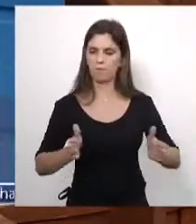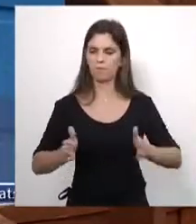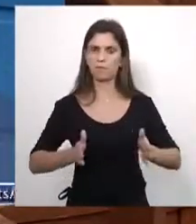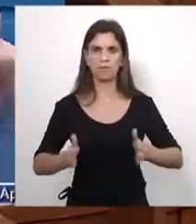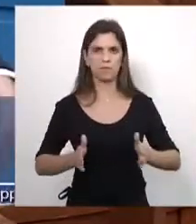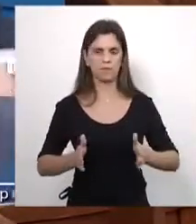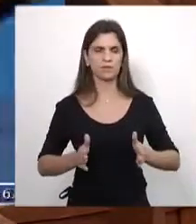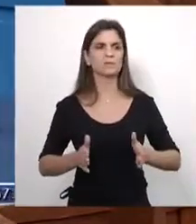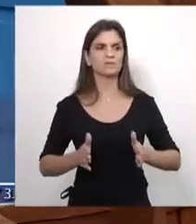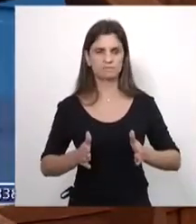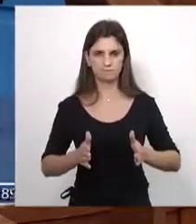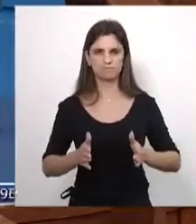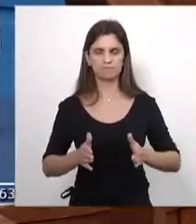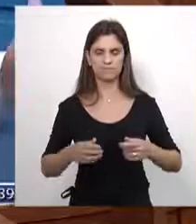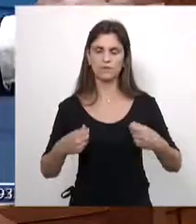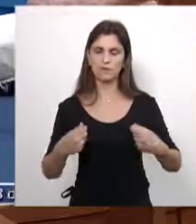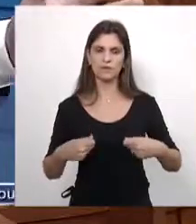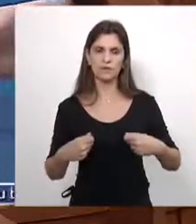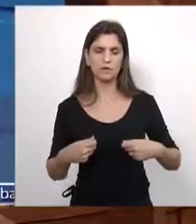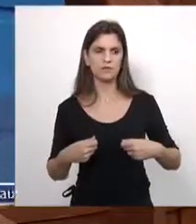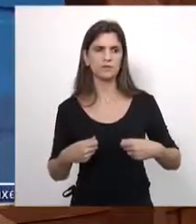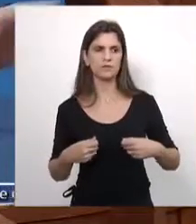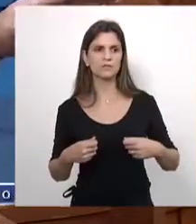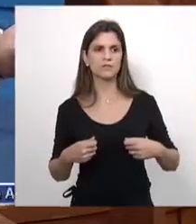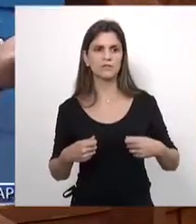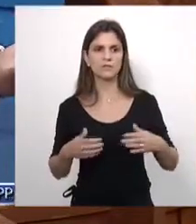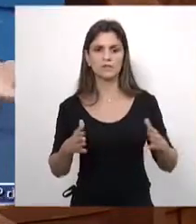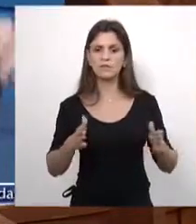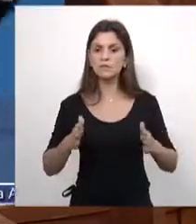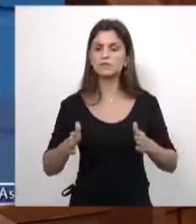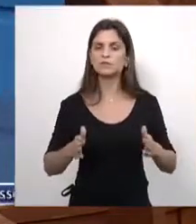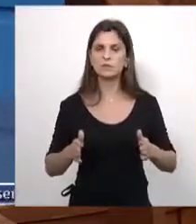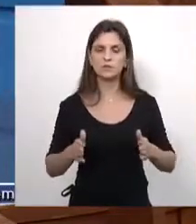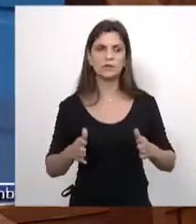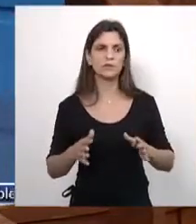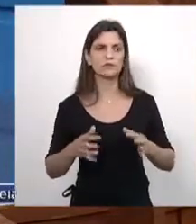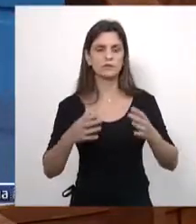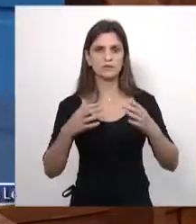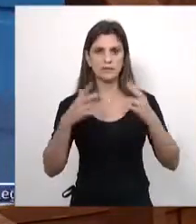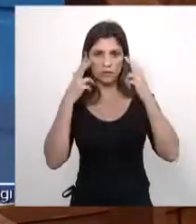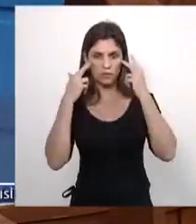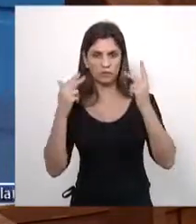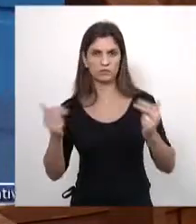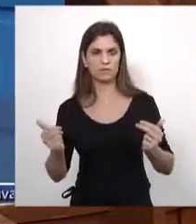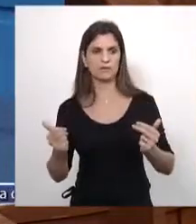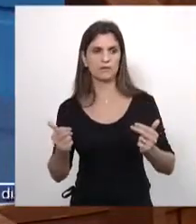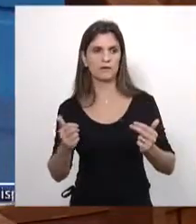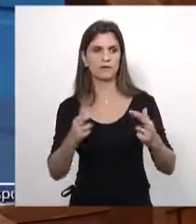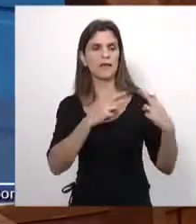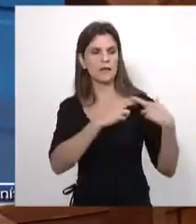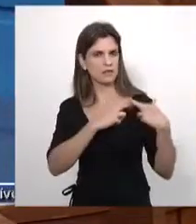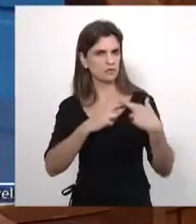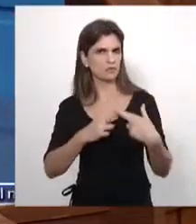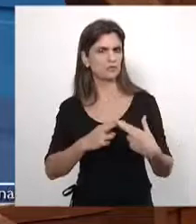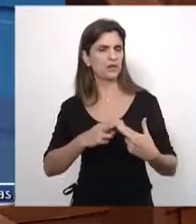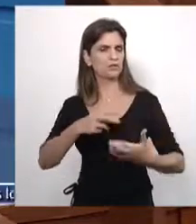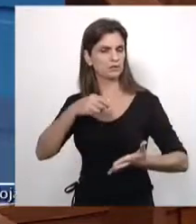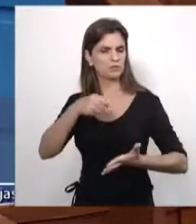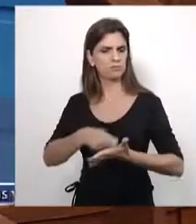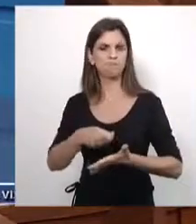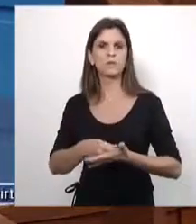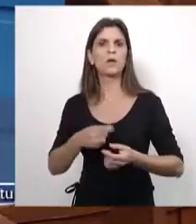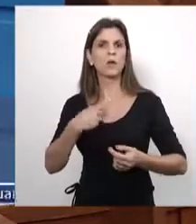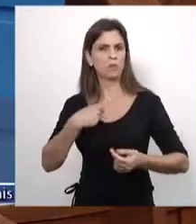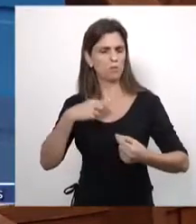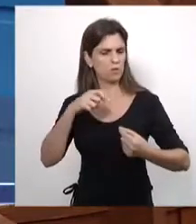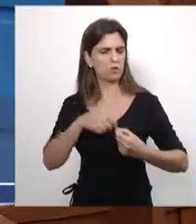Isso é um risco que eu tenho que correr lá na frente? Vou correr, não tenho problema disso, eu assumo meus atos. Agora, se eu não tiver o poder